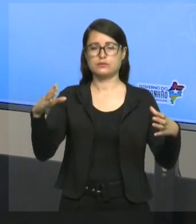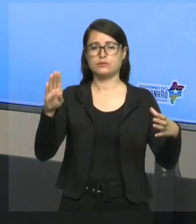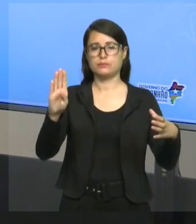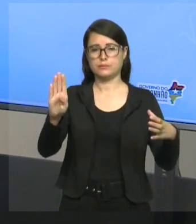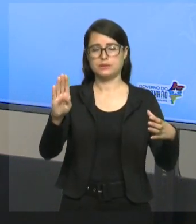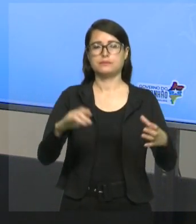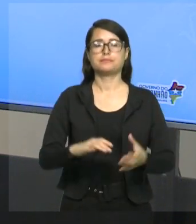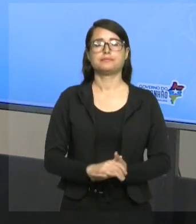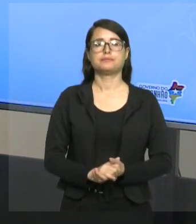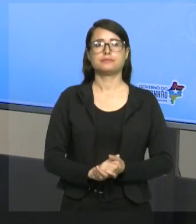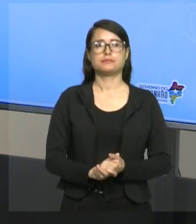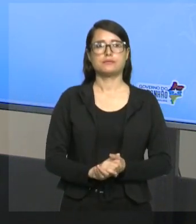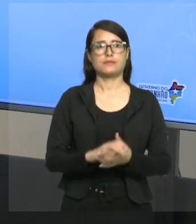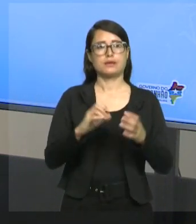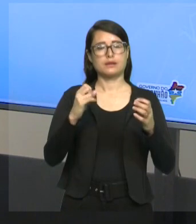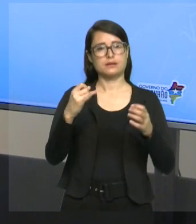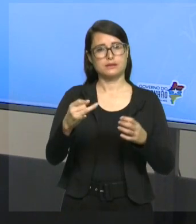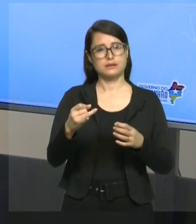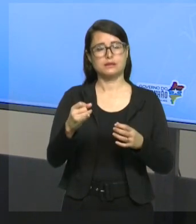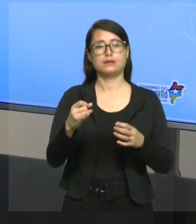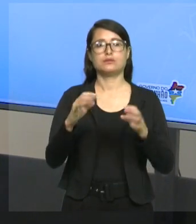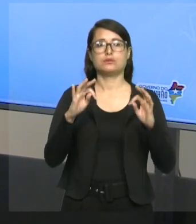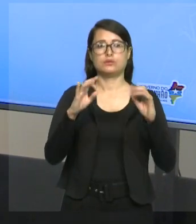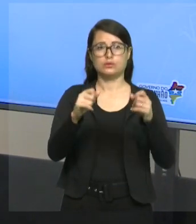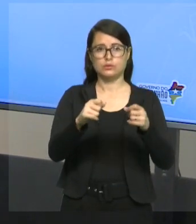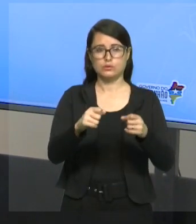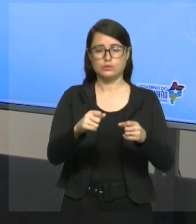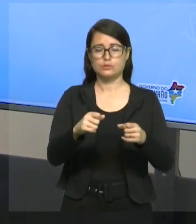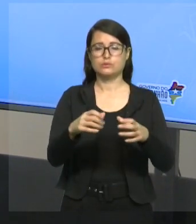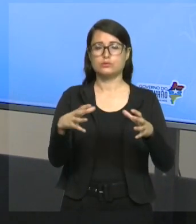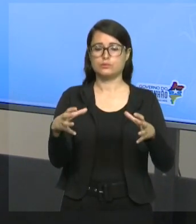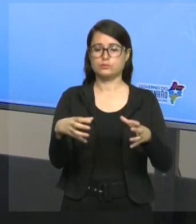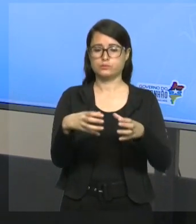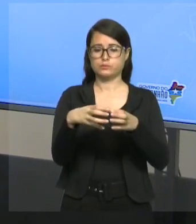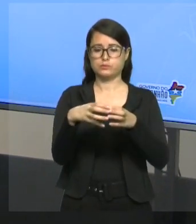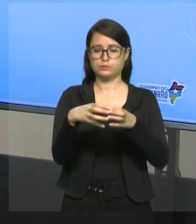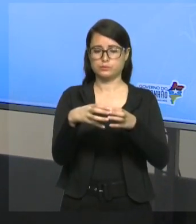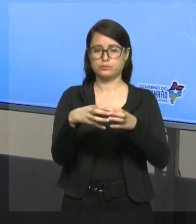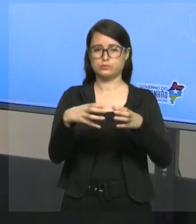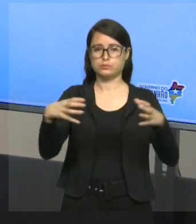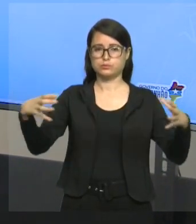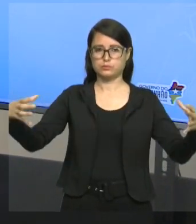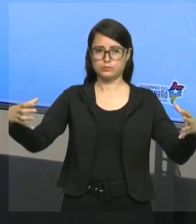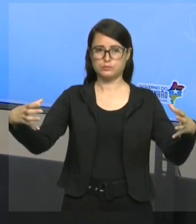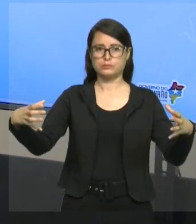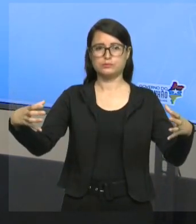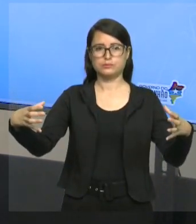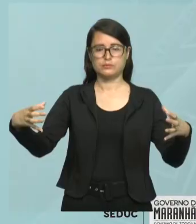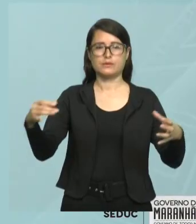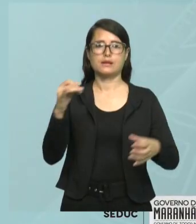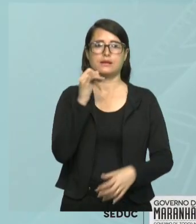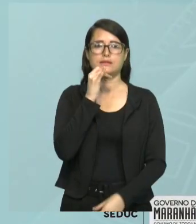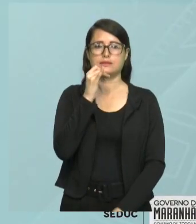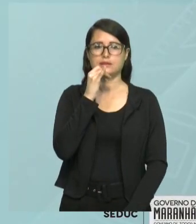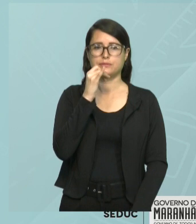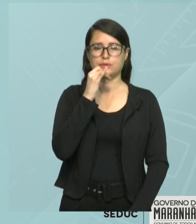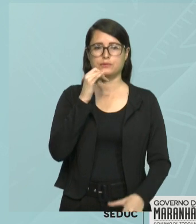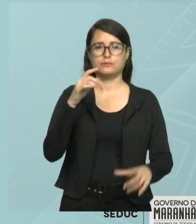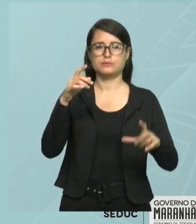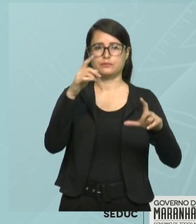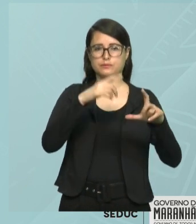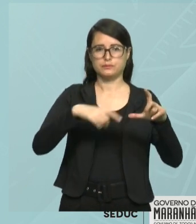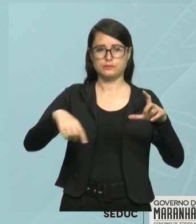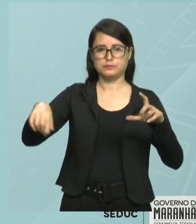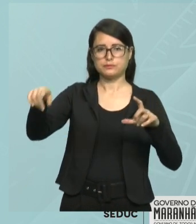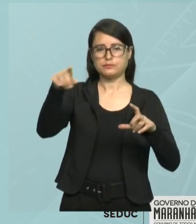todos os seus elementos também pertencerem ao outro conjunto. Beleza? Por exemplo, vamos aqui no